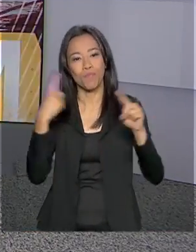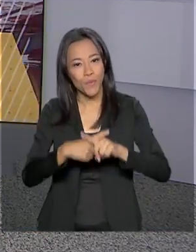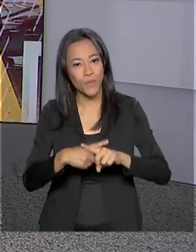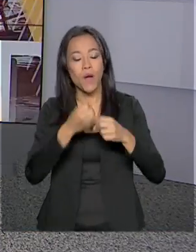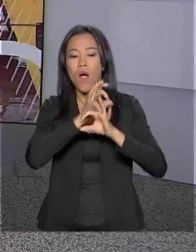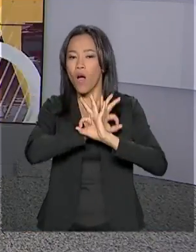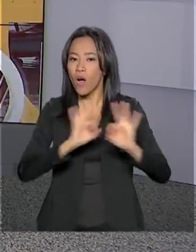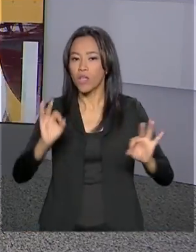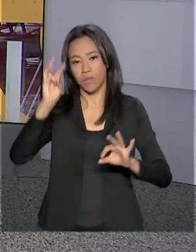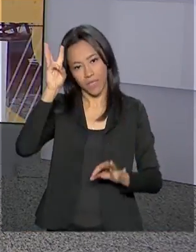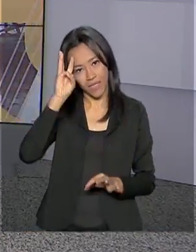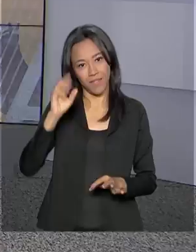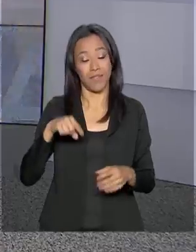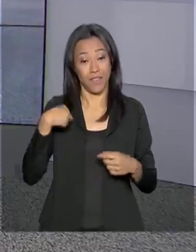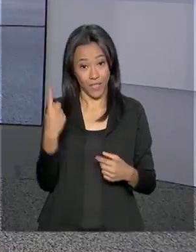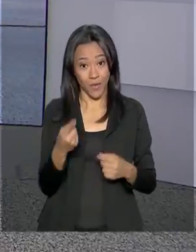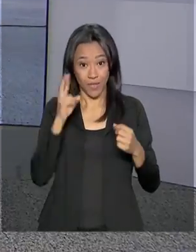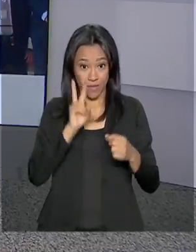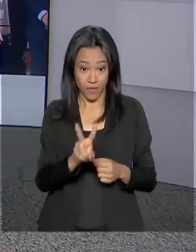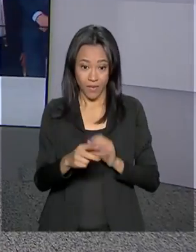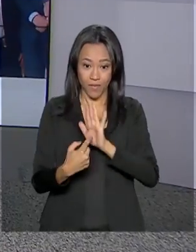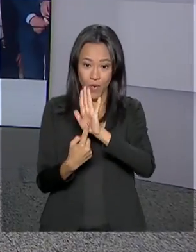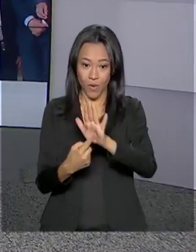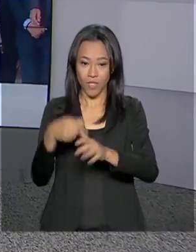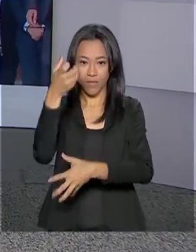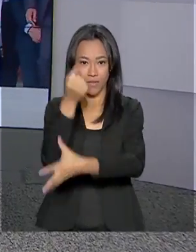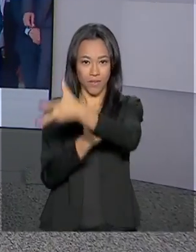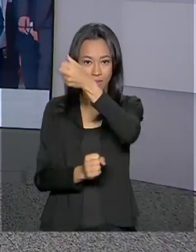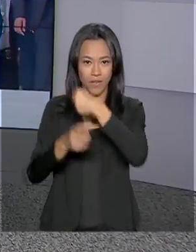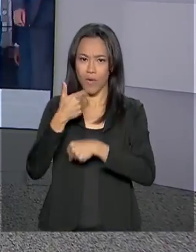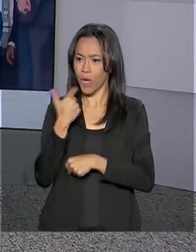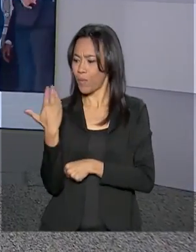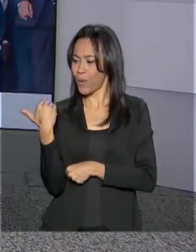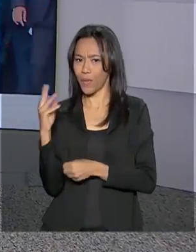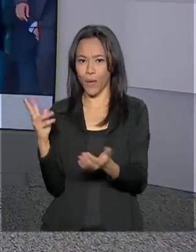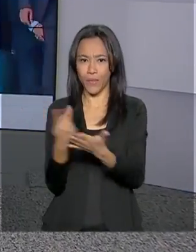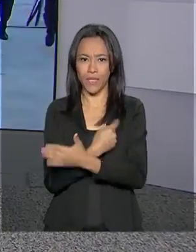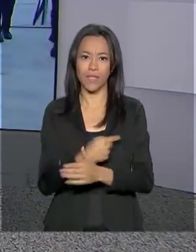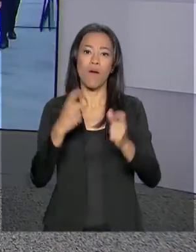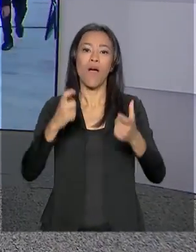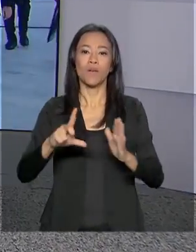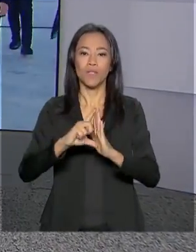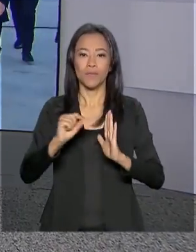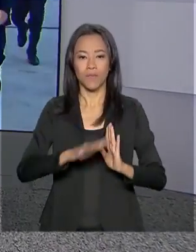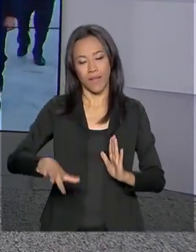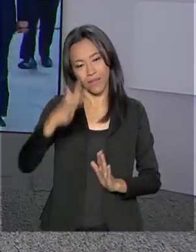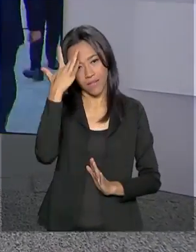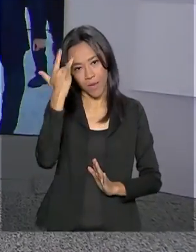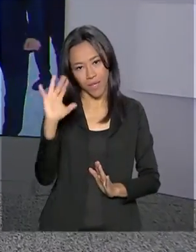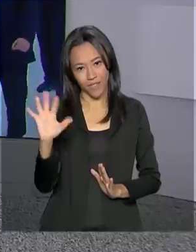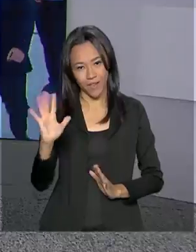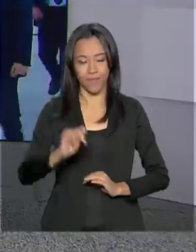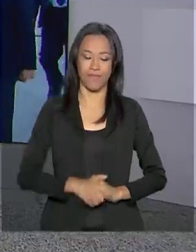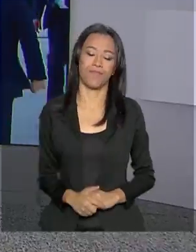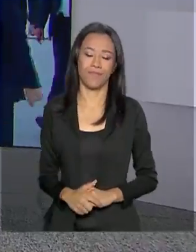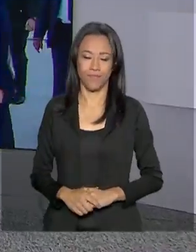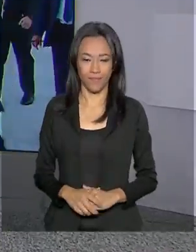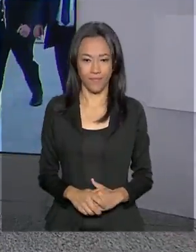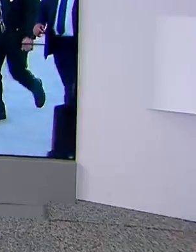ótima terça, a gente se despede com imagens do hasteamento da bandeira, agora há pouco, lá no Palácio do Planalto. Até amanhã. Tchau!